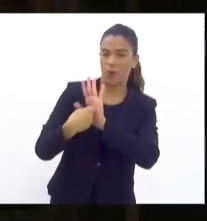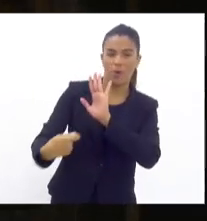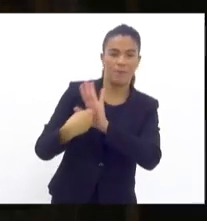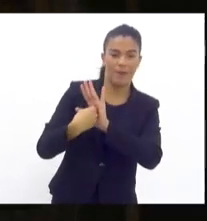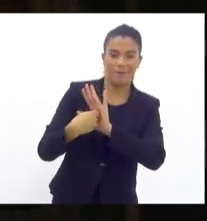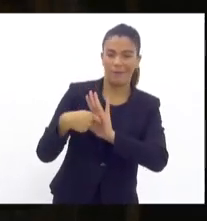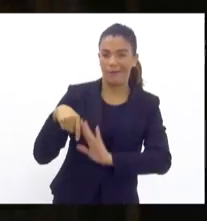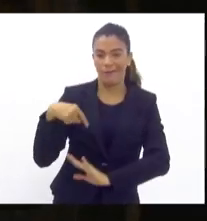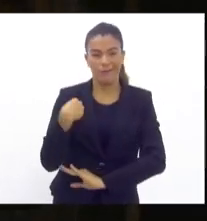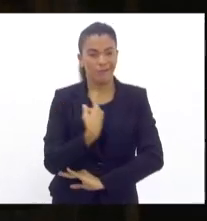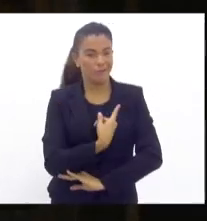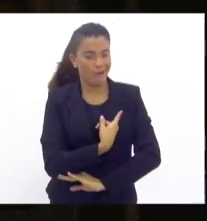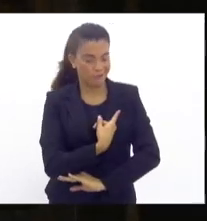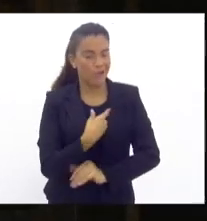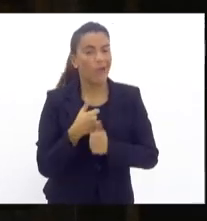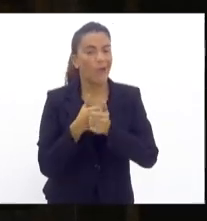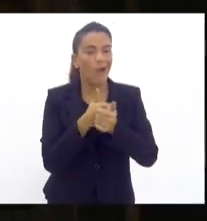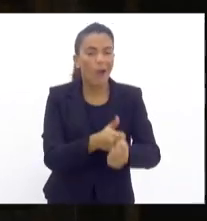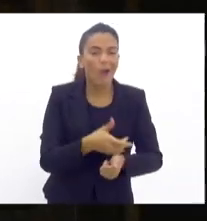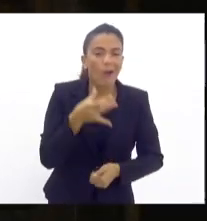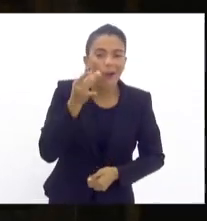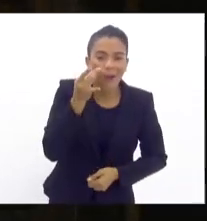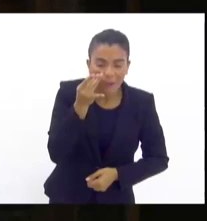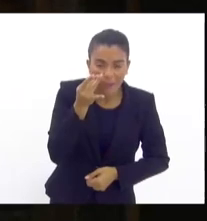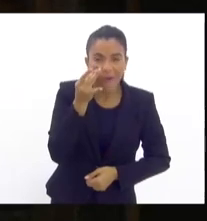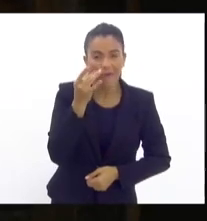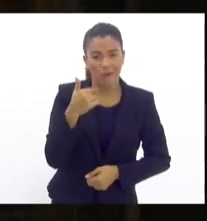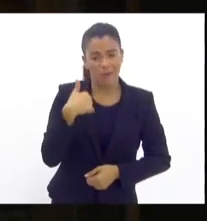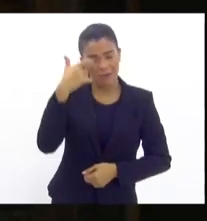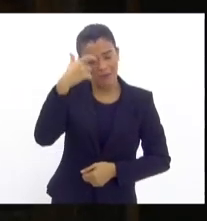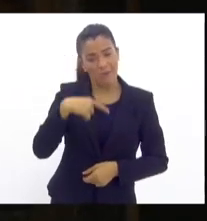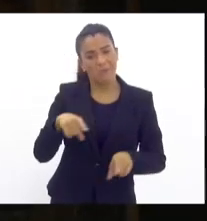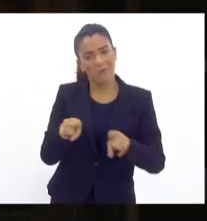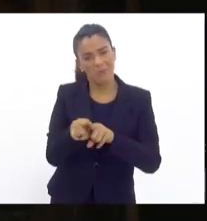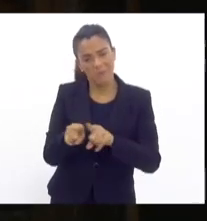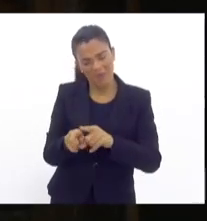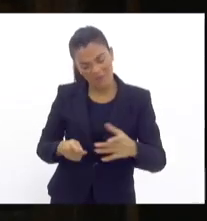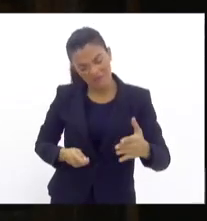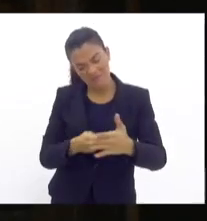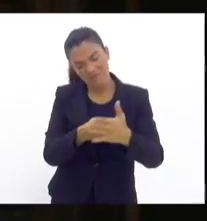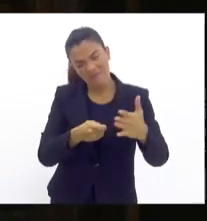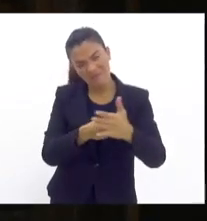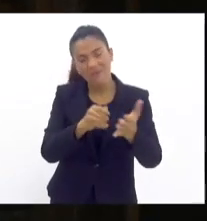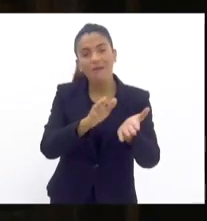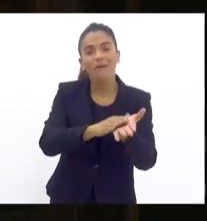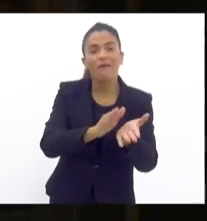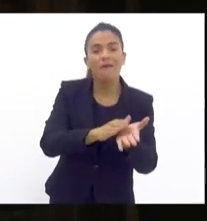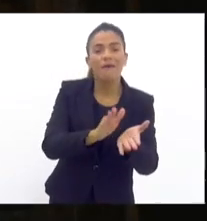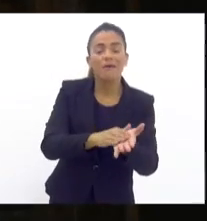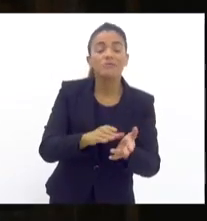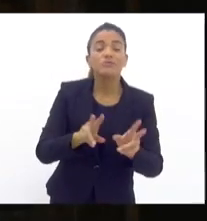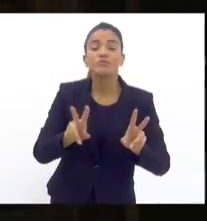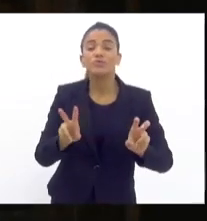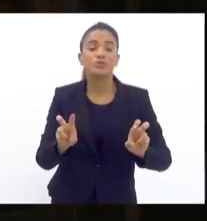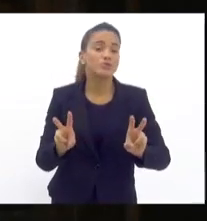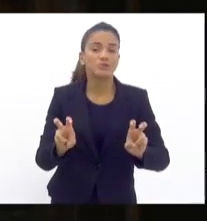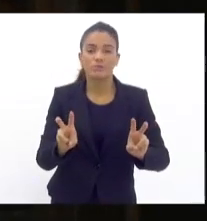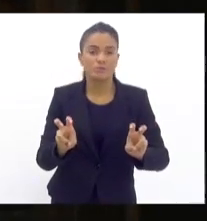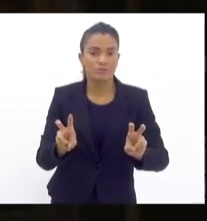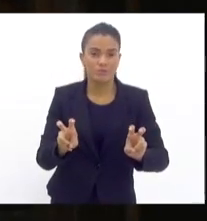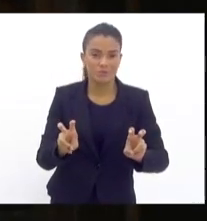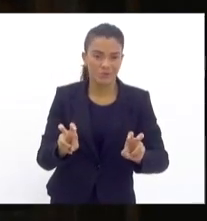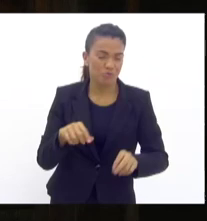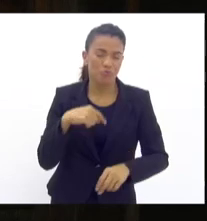nós, eu acompanho pessoalmente, cobro principalmente a questão da causa. Não